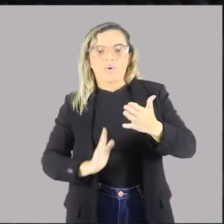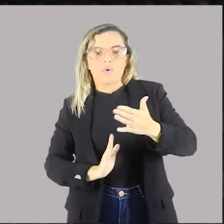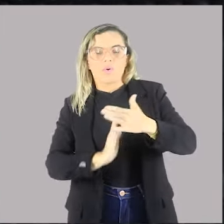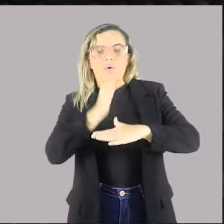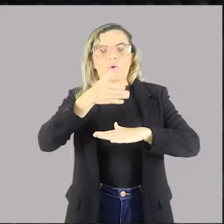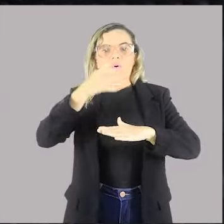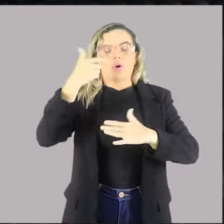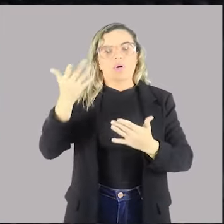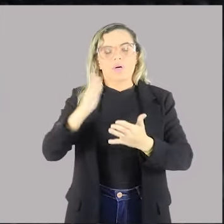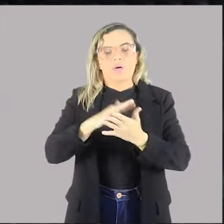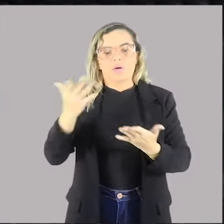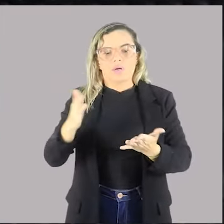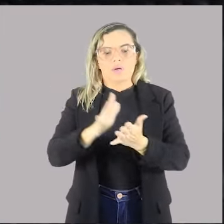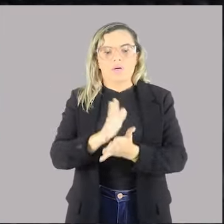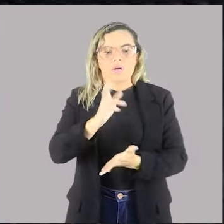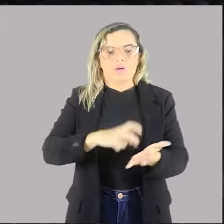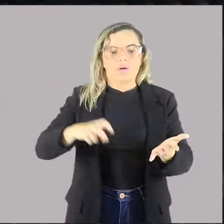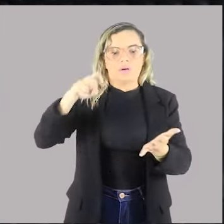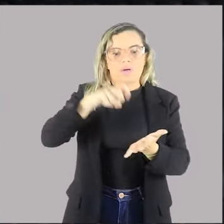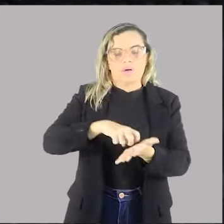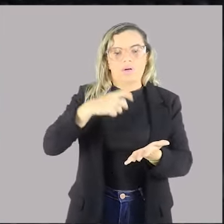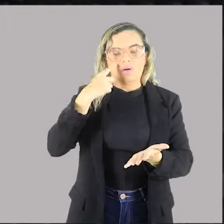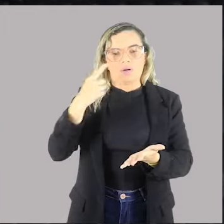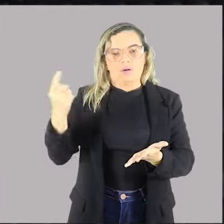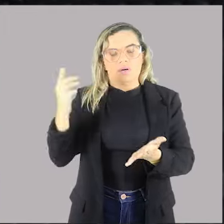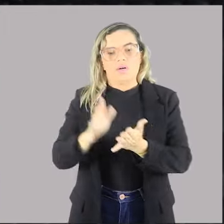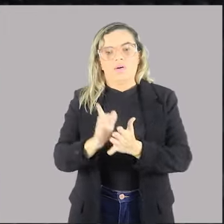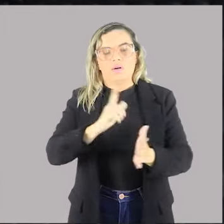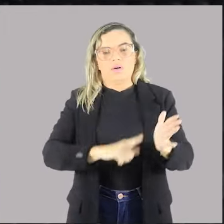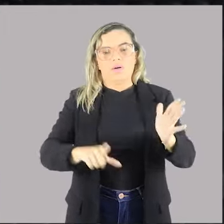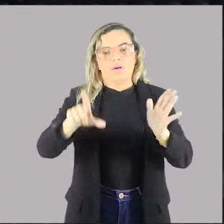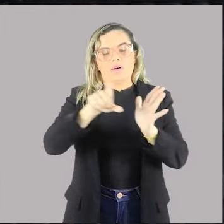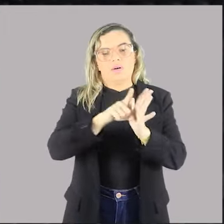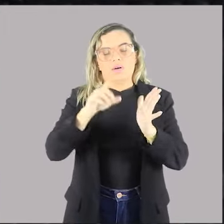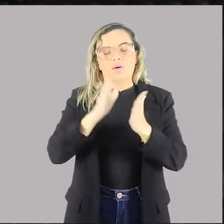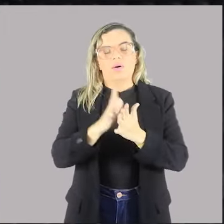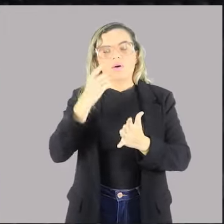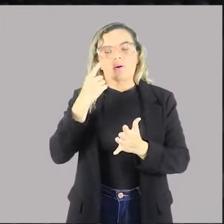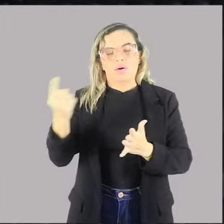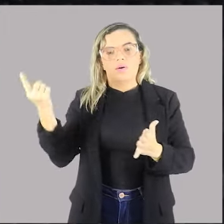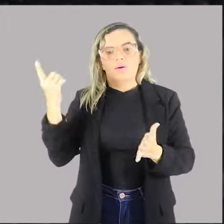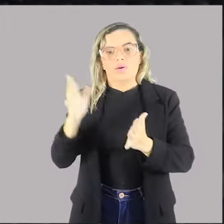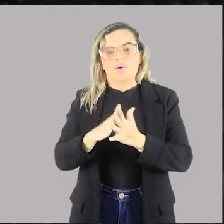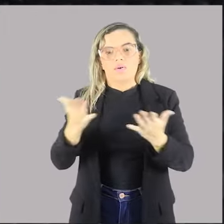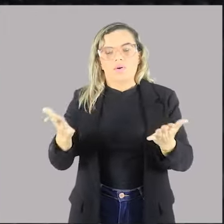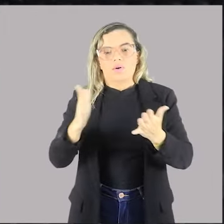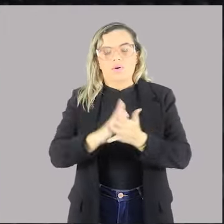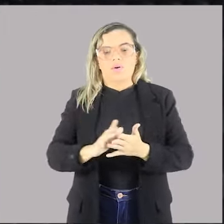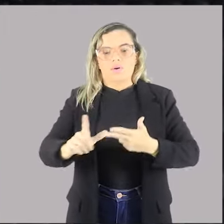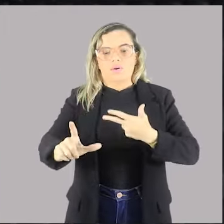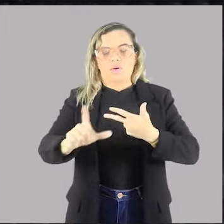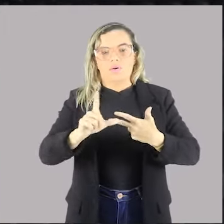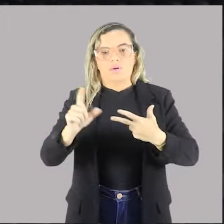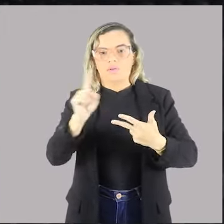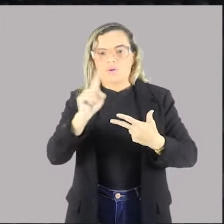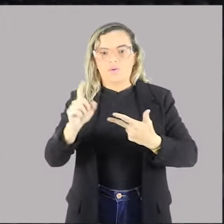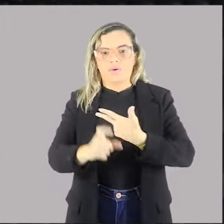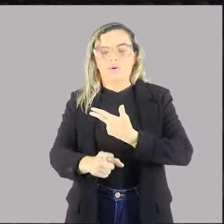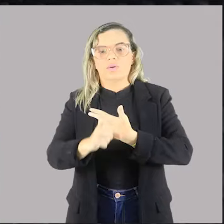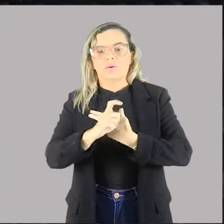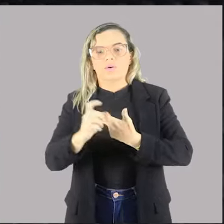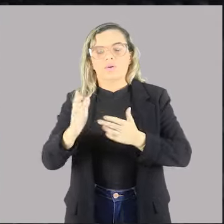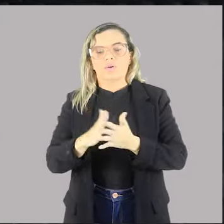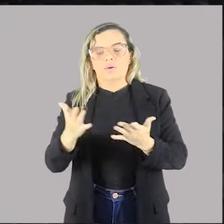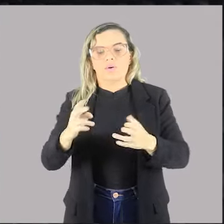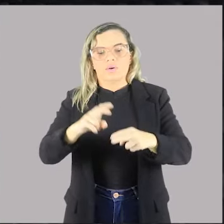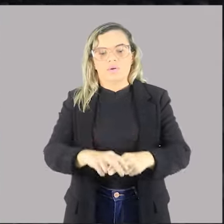determina as sanções é a legislação, quem determina a sanção é o legislativo, não é o executivo. E,